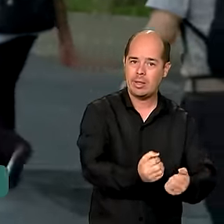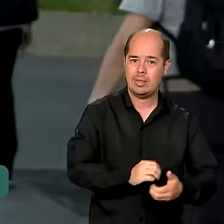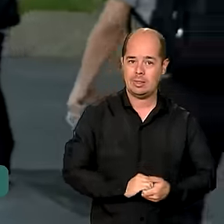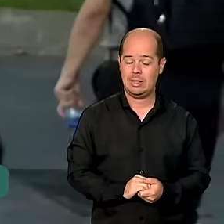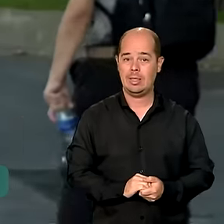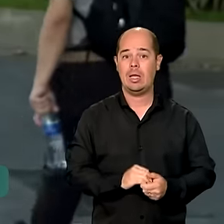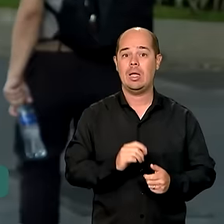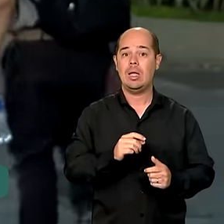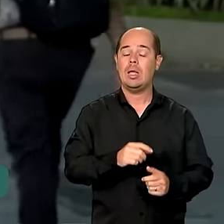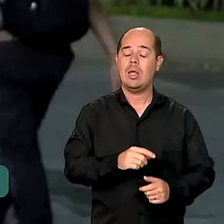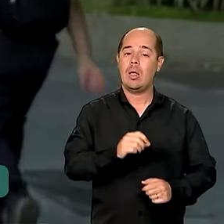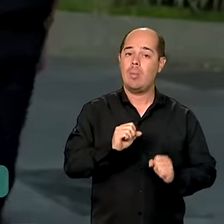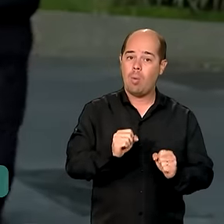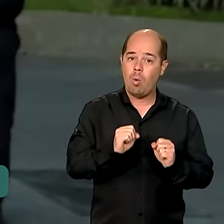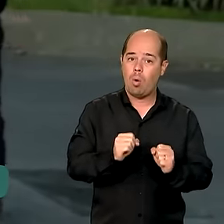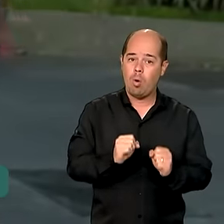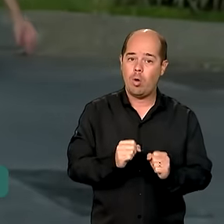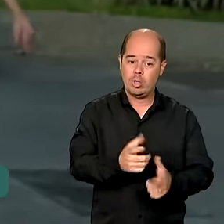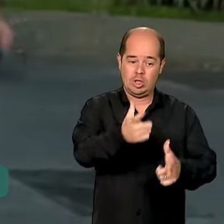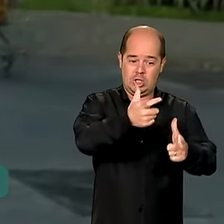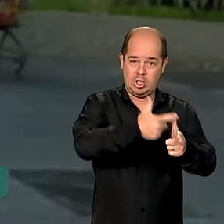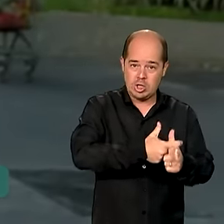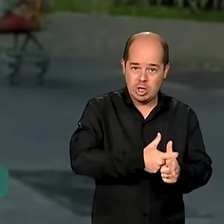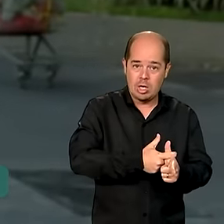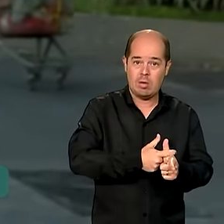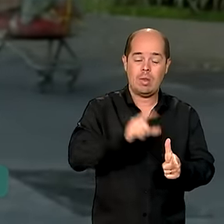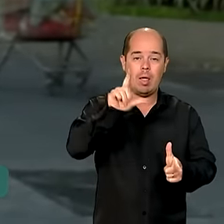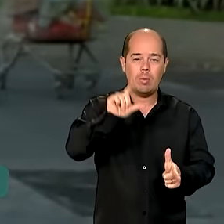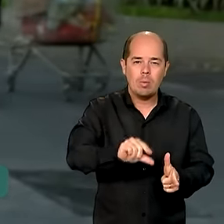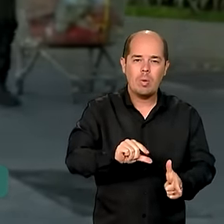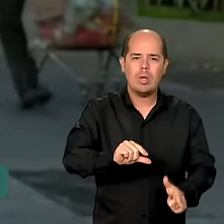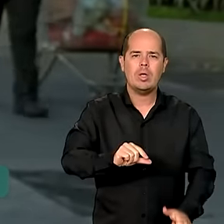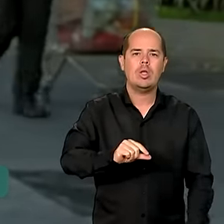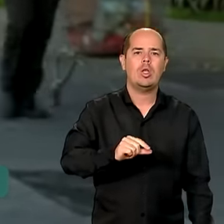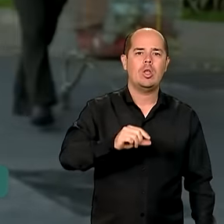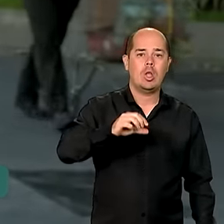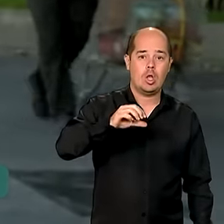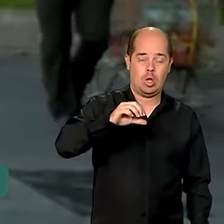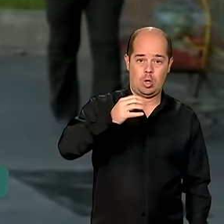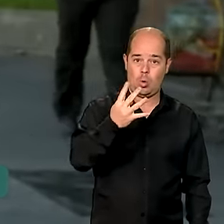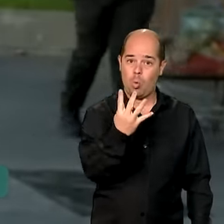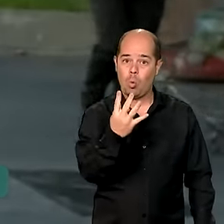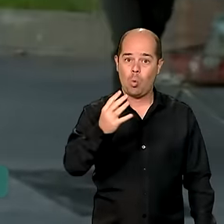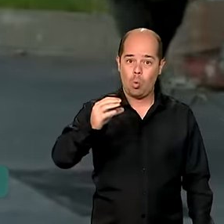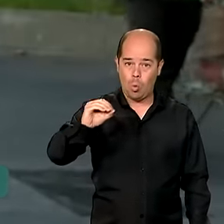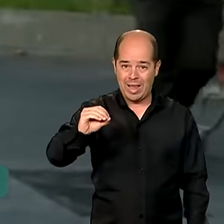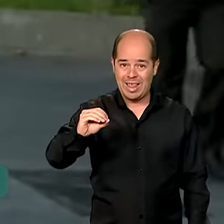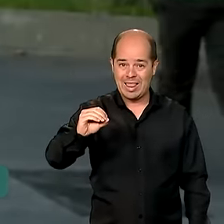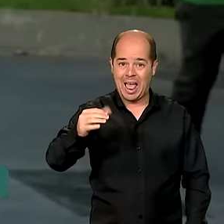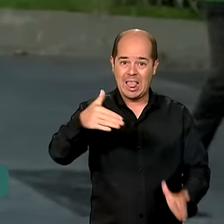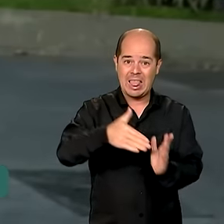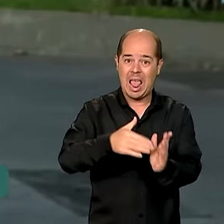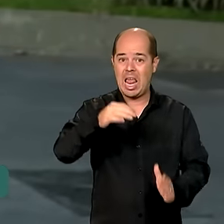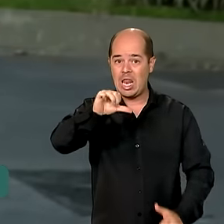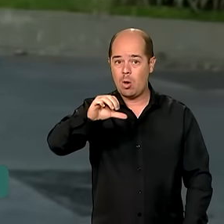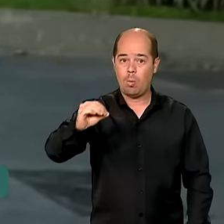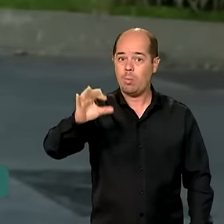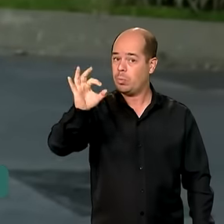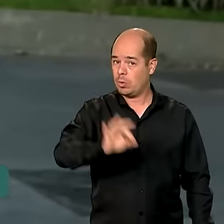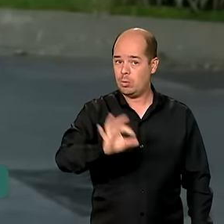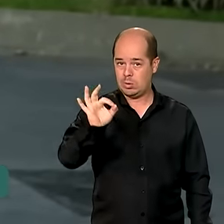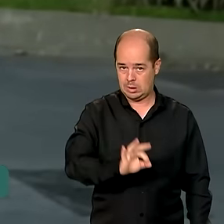podem variar de 40% a 90%. Alguns bancos ainda não aderiram ao